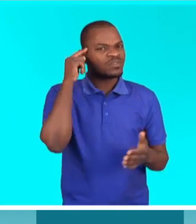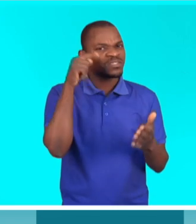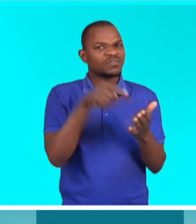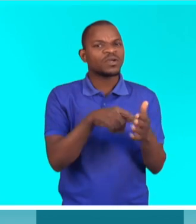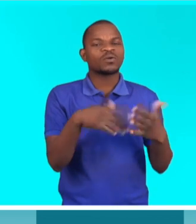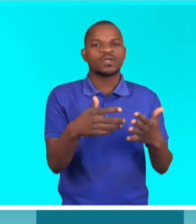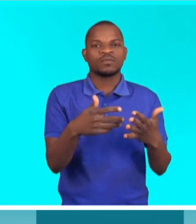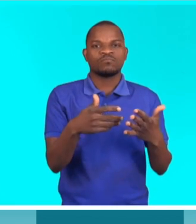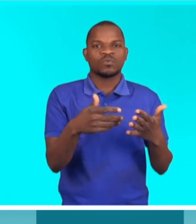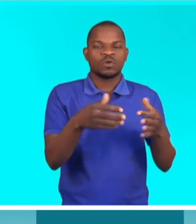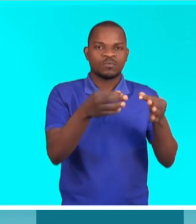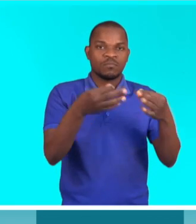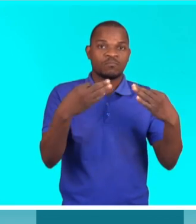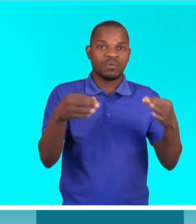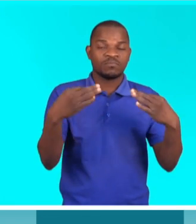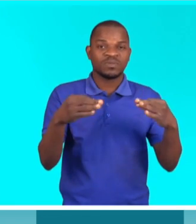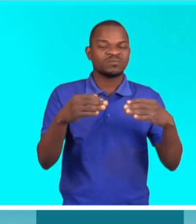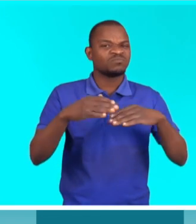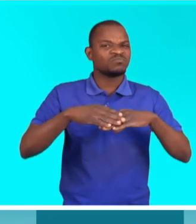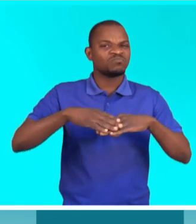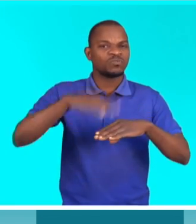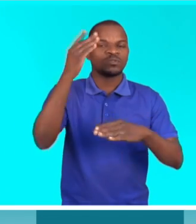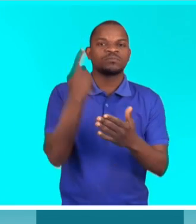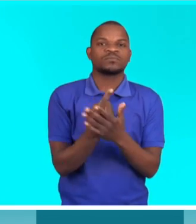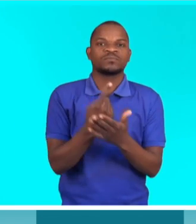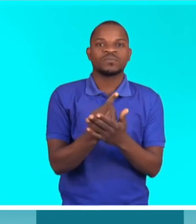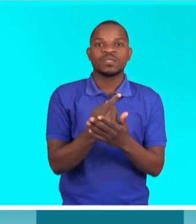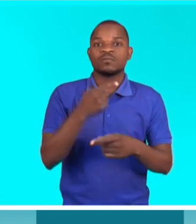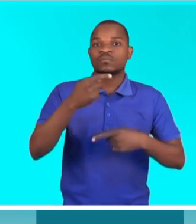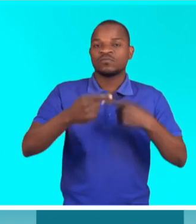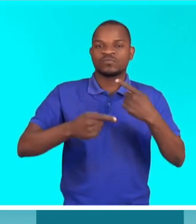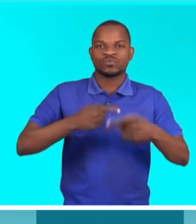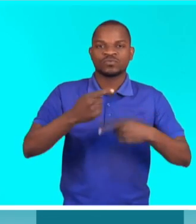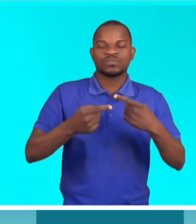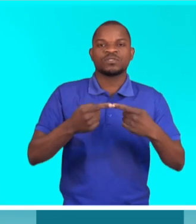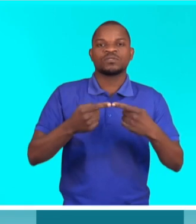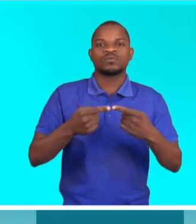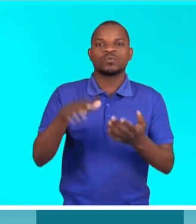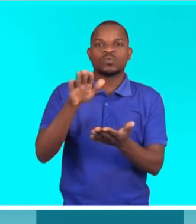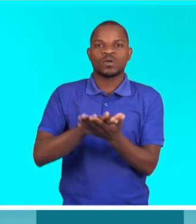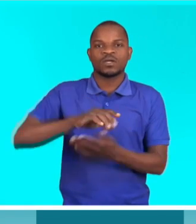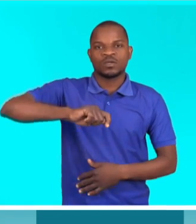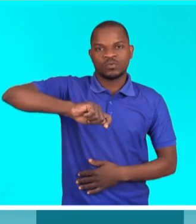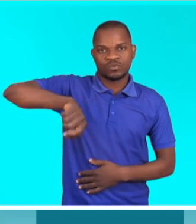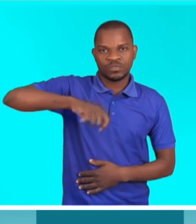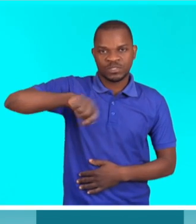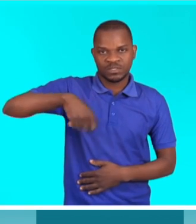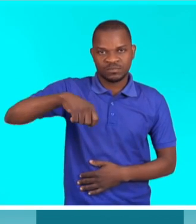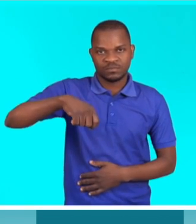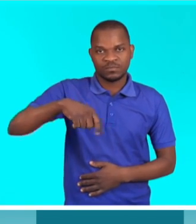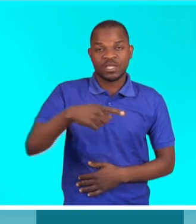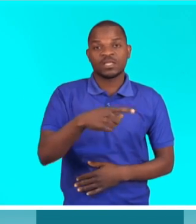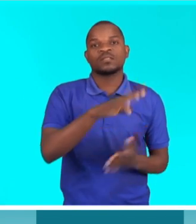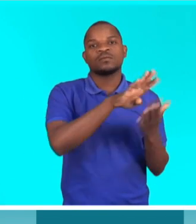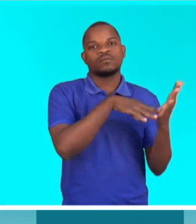para o funcionamento da nossa cozinha. É